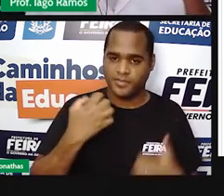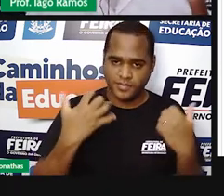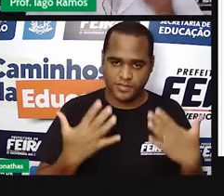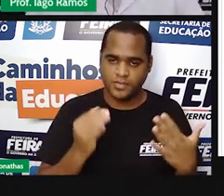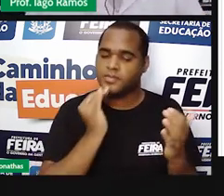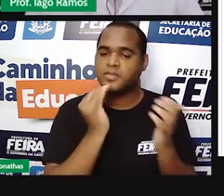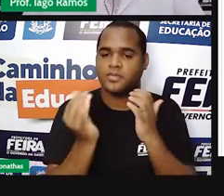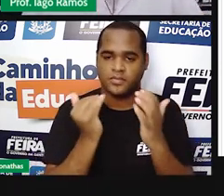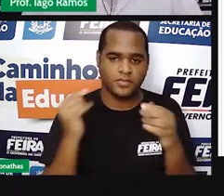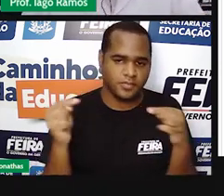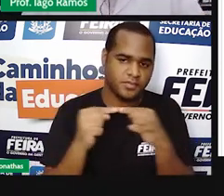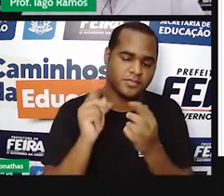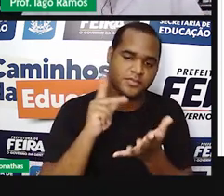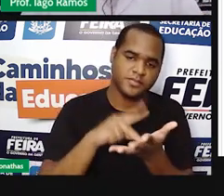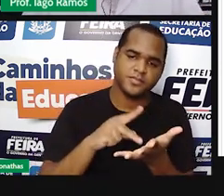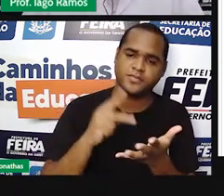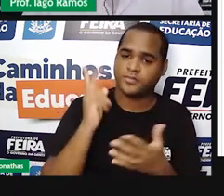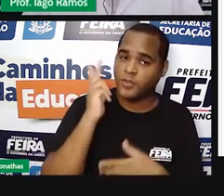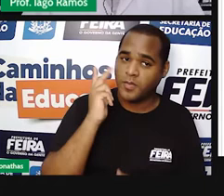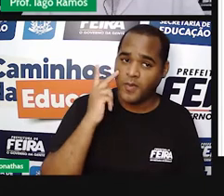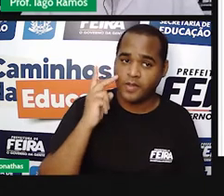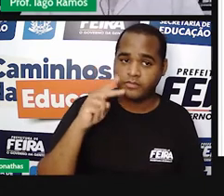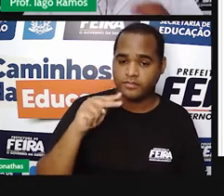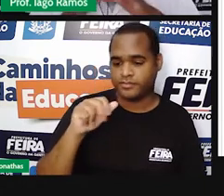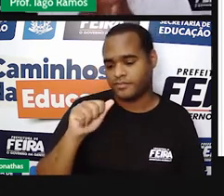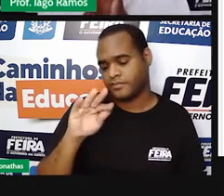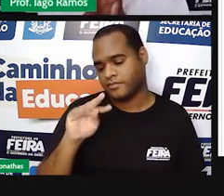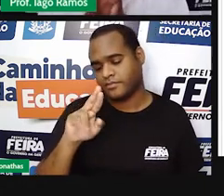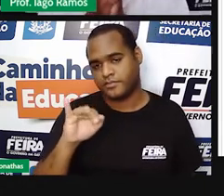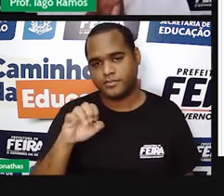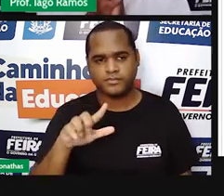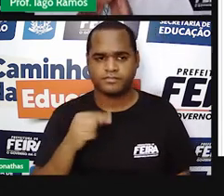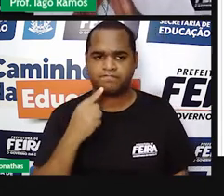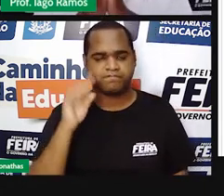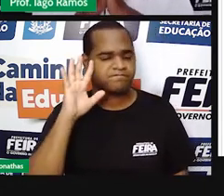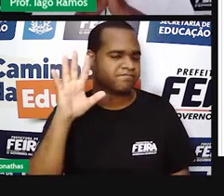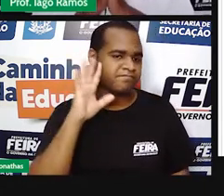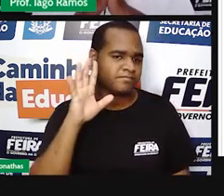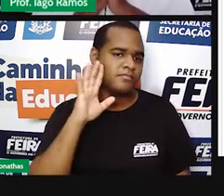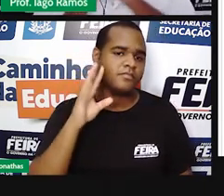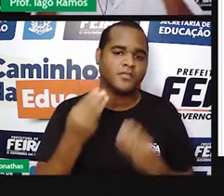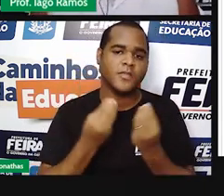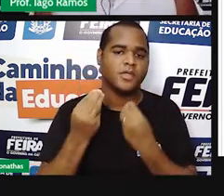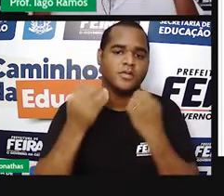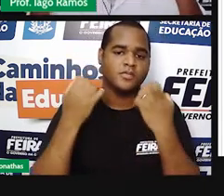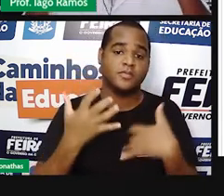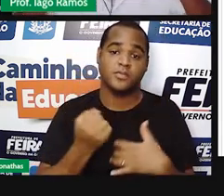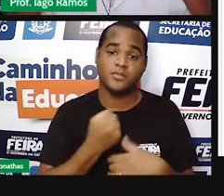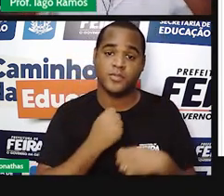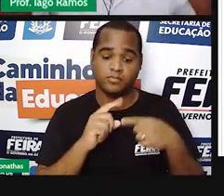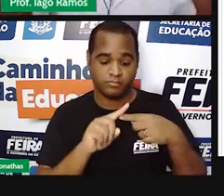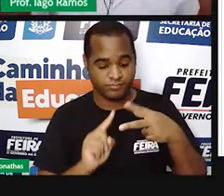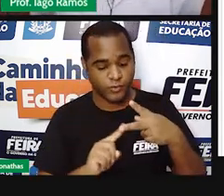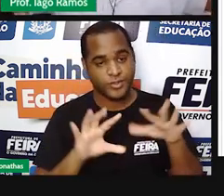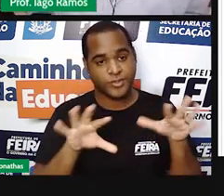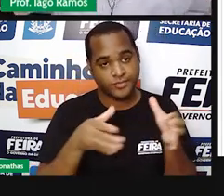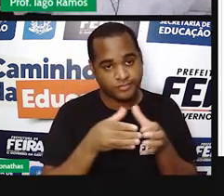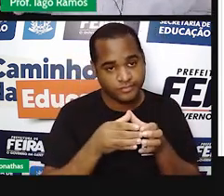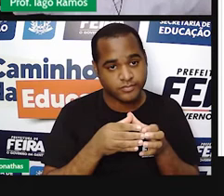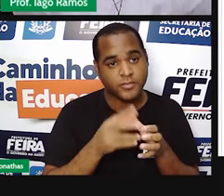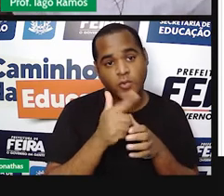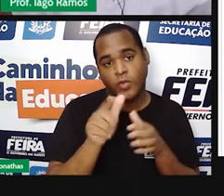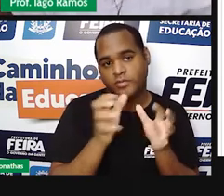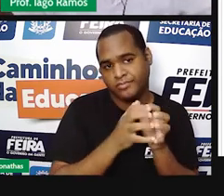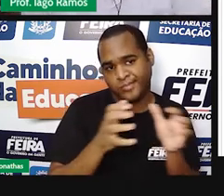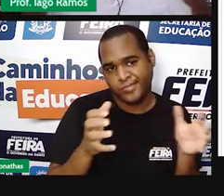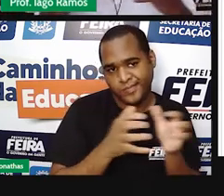se ele for natural, certo? A gente pode imaginar assim, dois conjuntos. A gente tem um conjunto maior